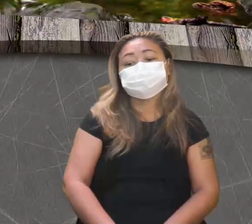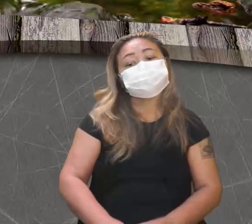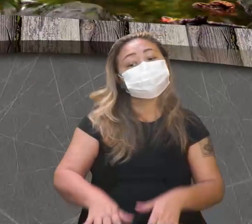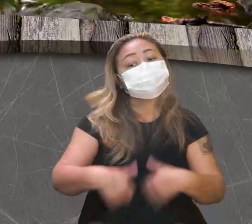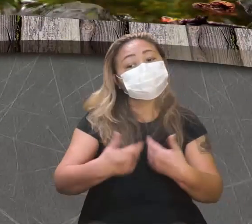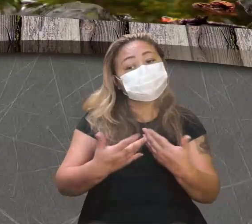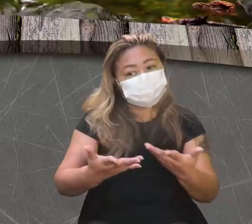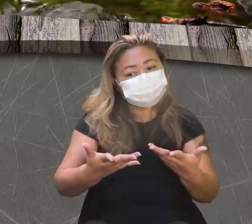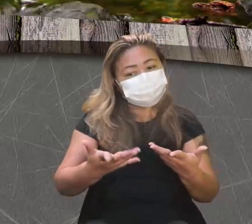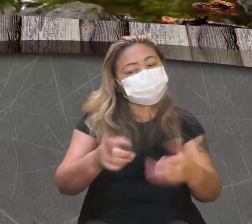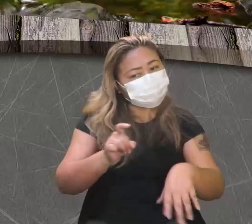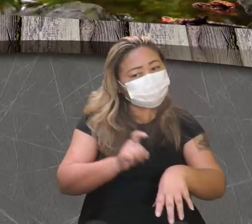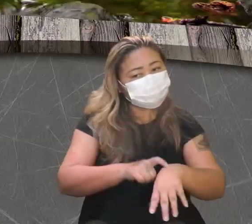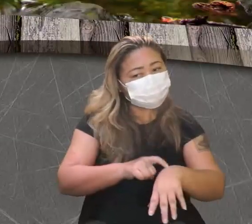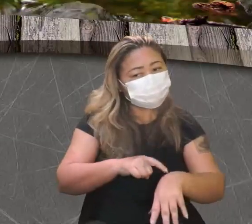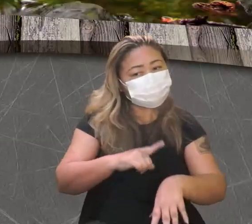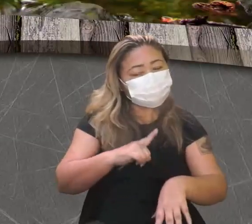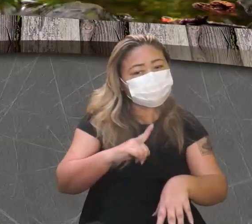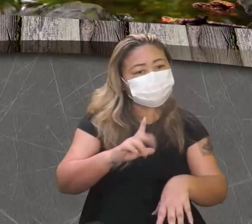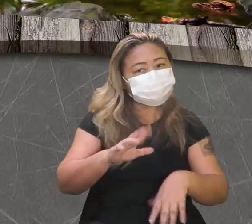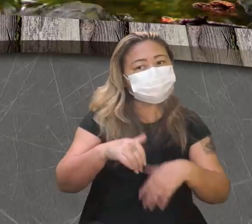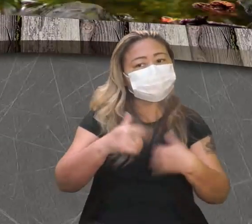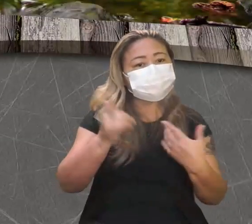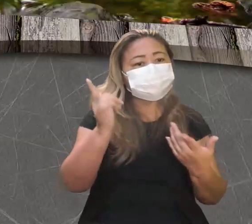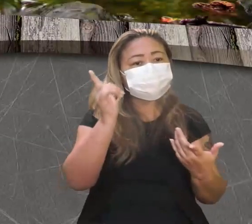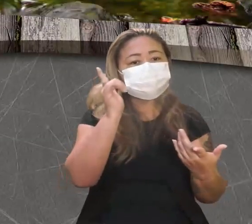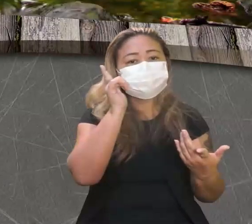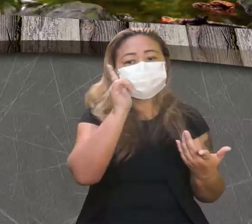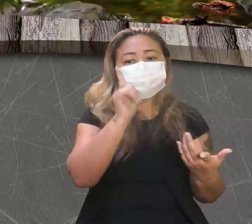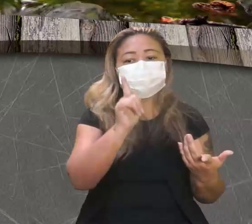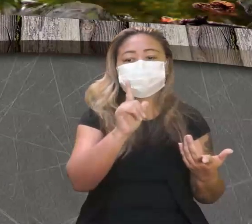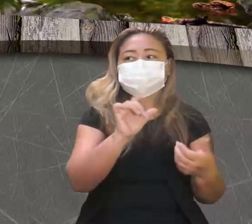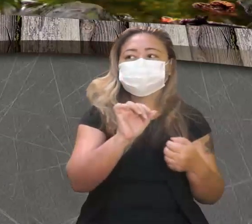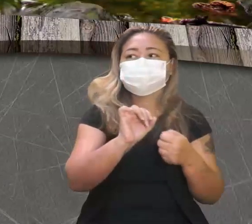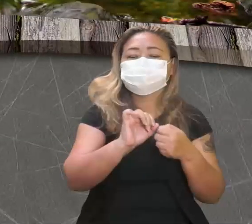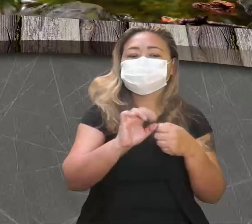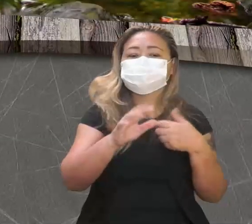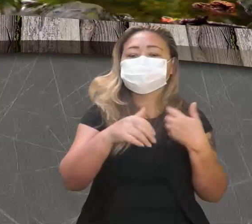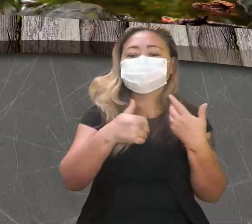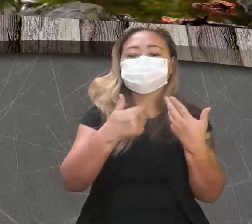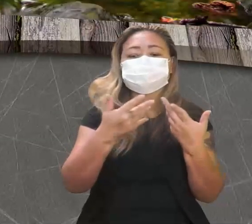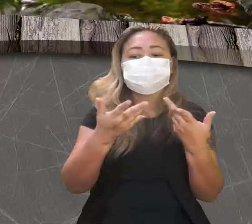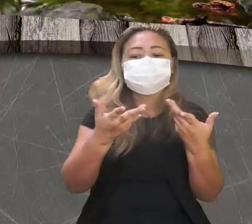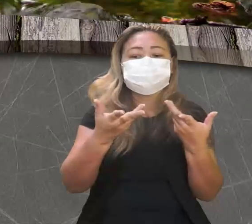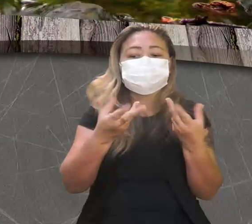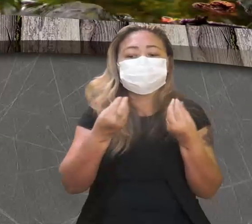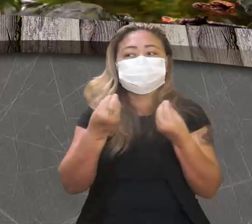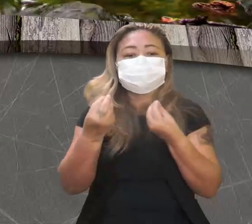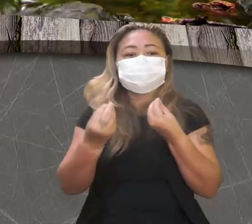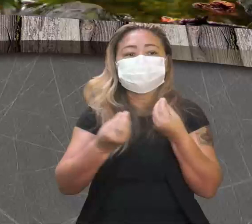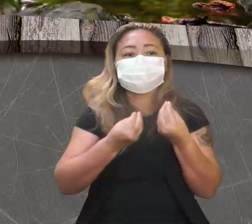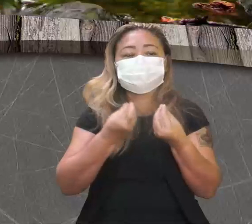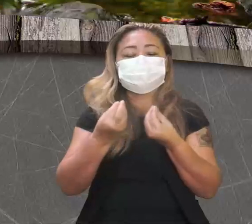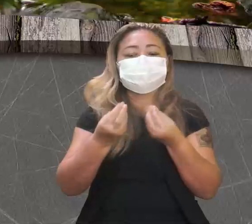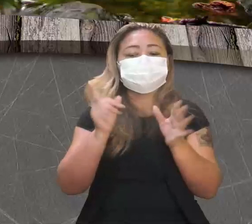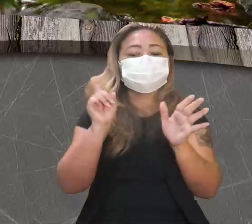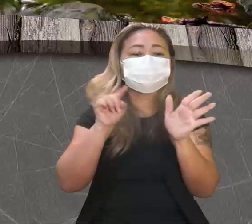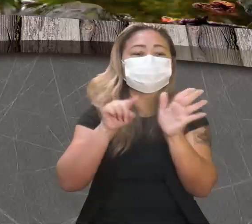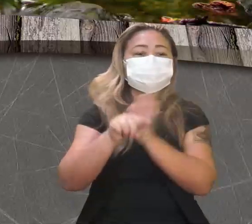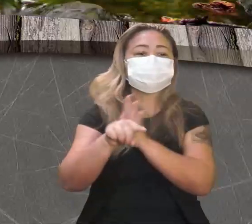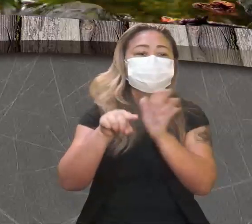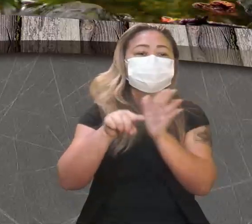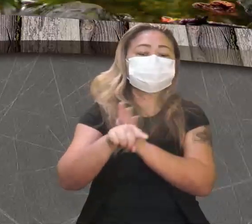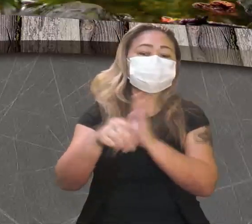E aí? Deu tempinho? Aí vocês conseguiram, então, estar se familiarizando com as questões.